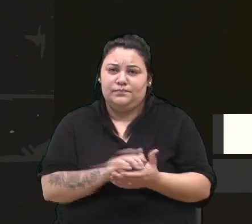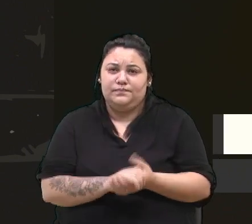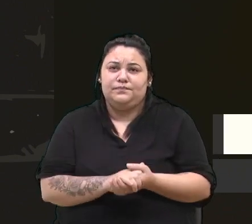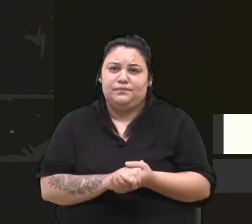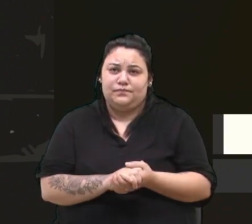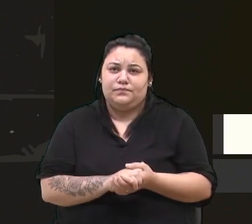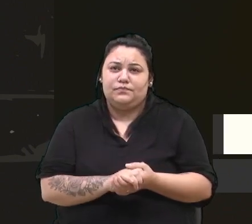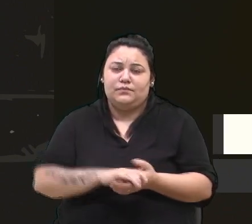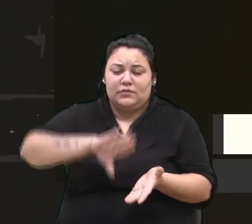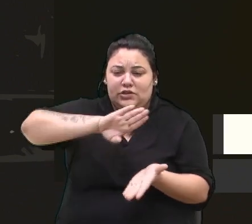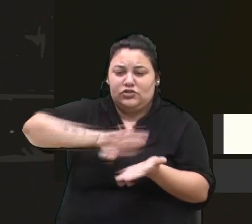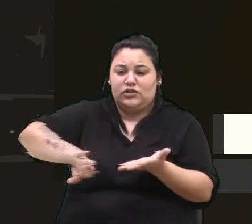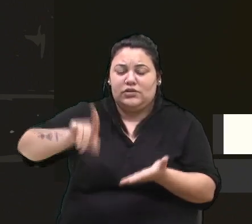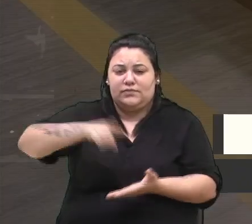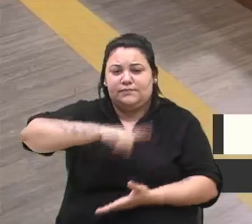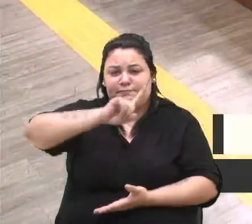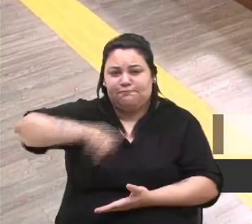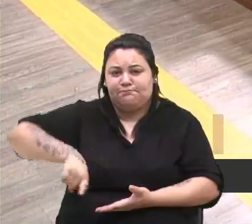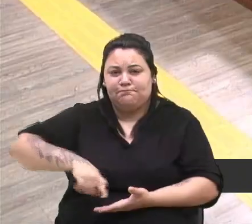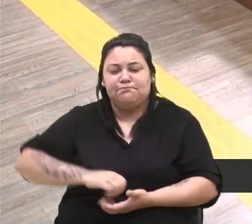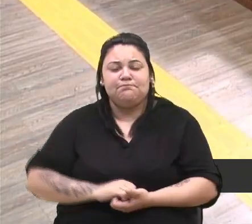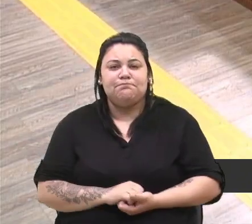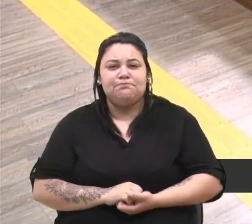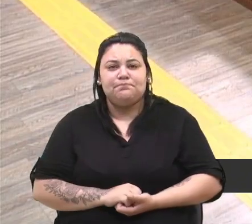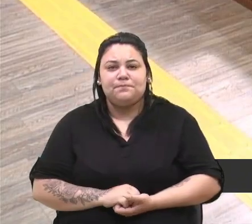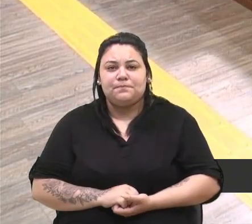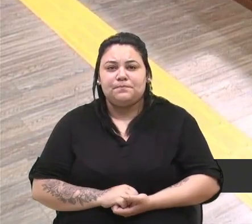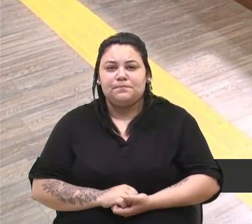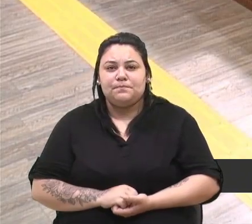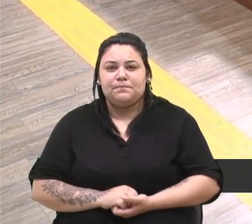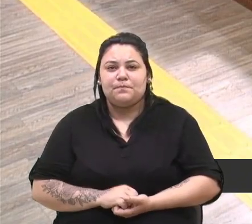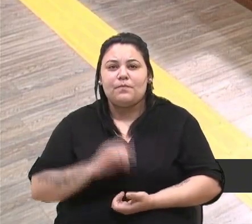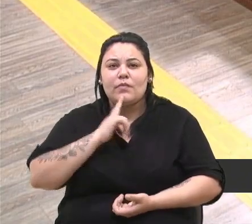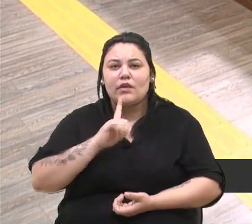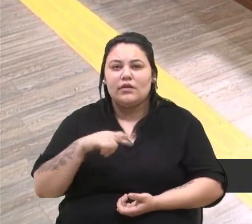Pela derrubada do veto do presidente. Obrigado. Gladys para declarar o voto.